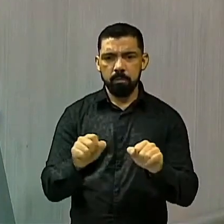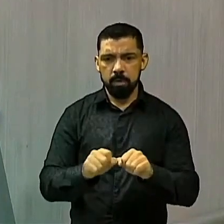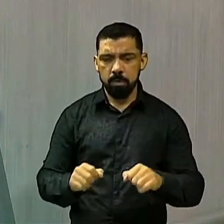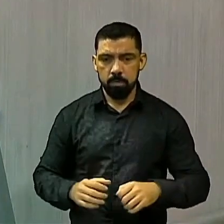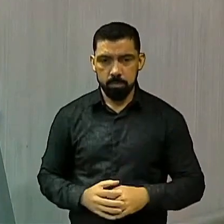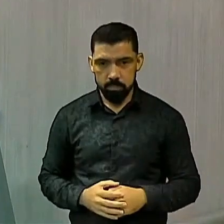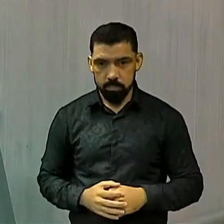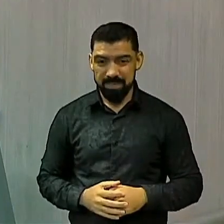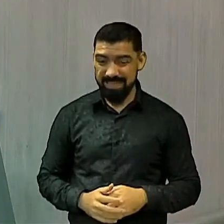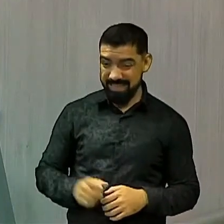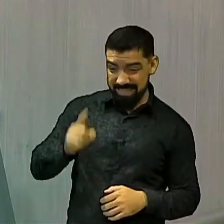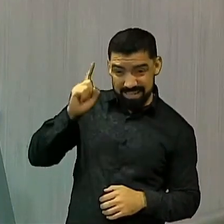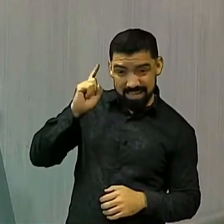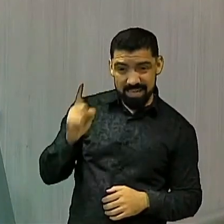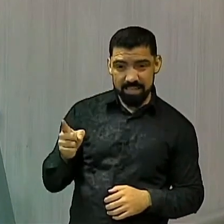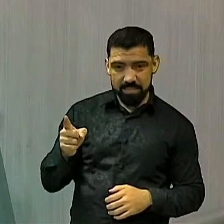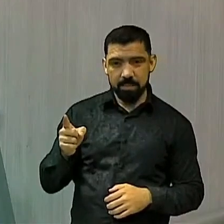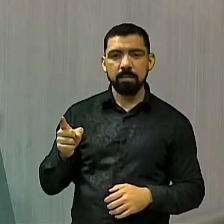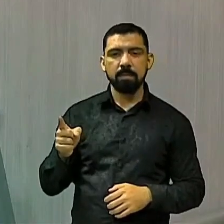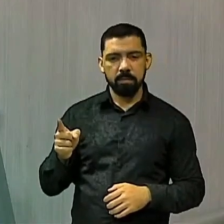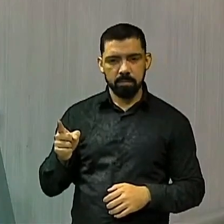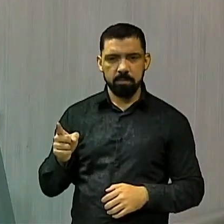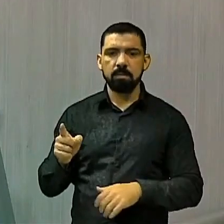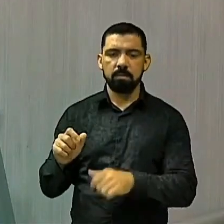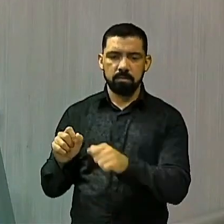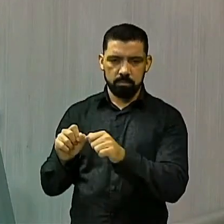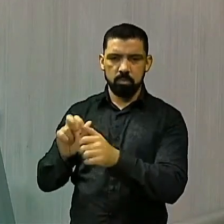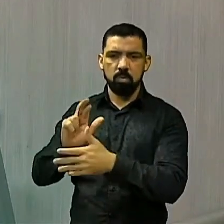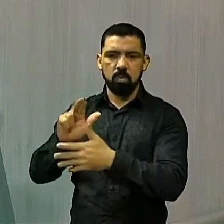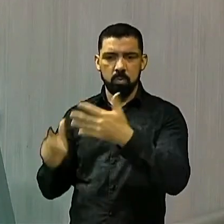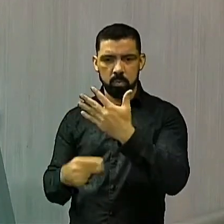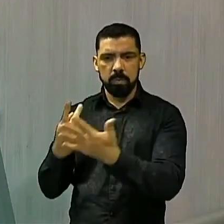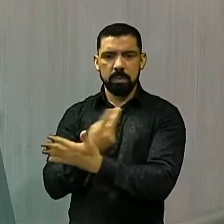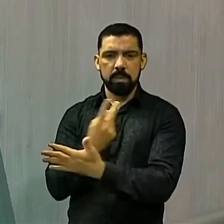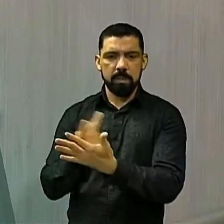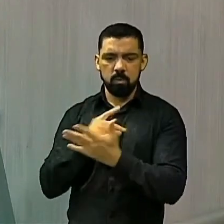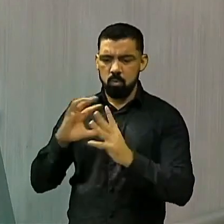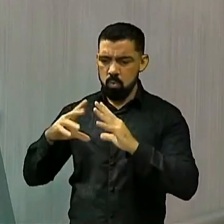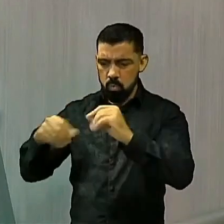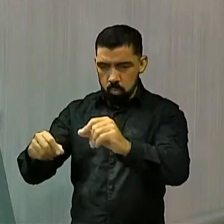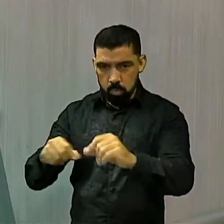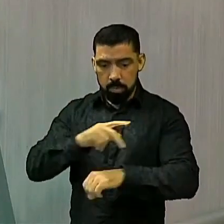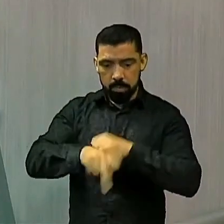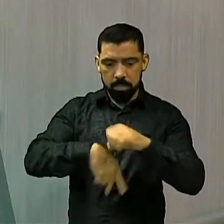E são esses que fizeram tudo que esse país conhece.